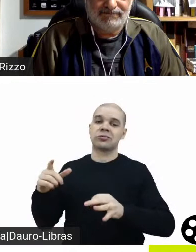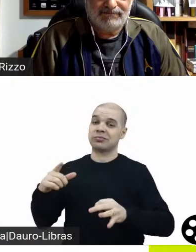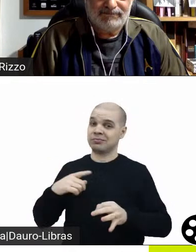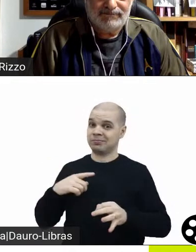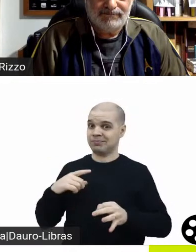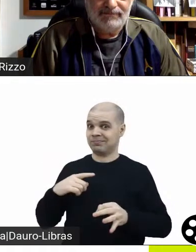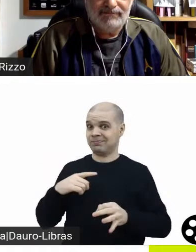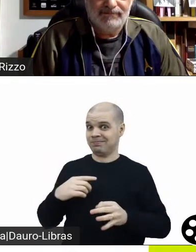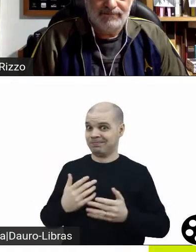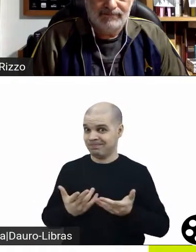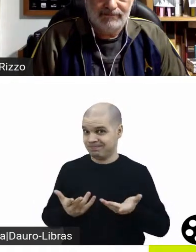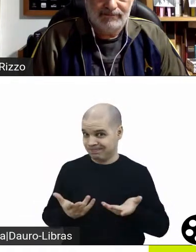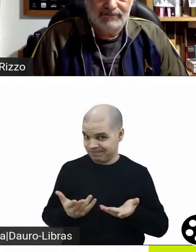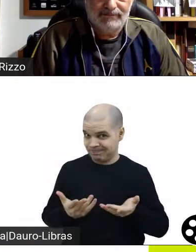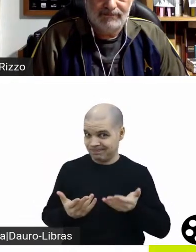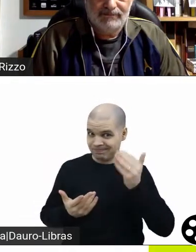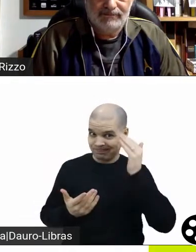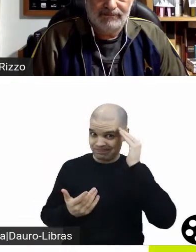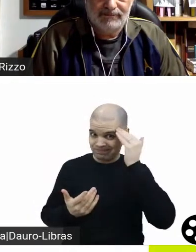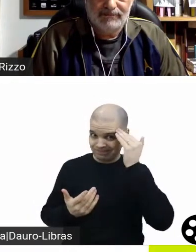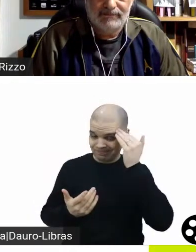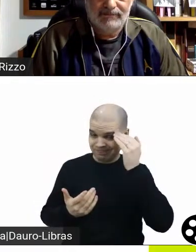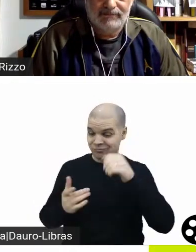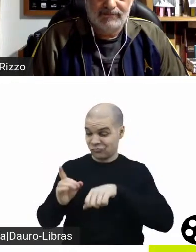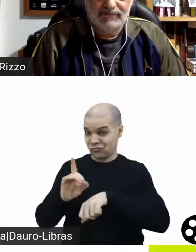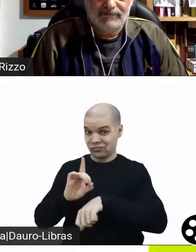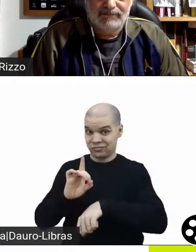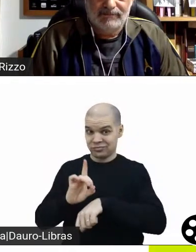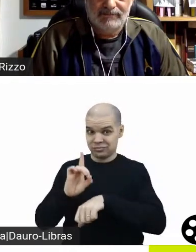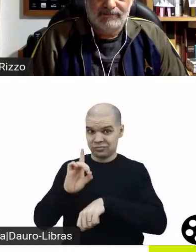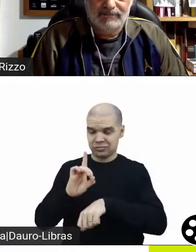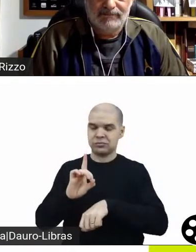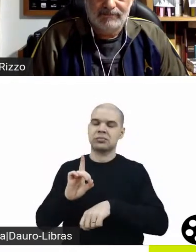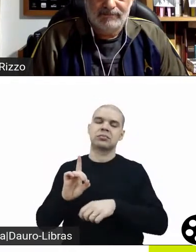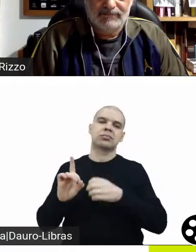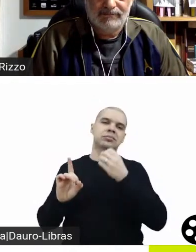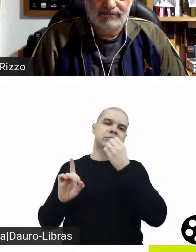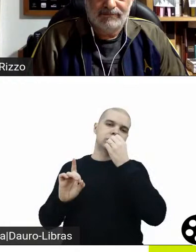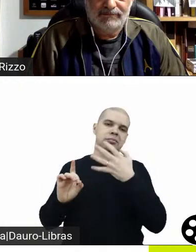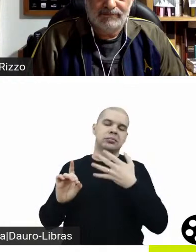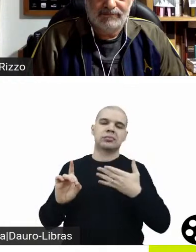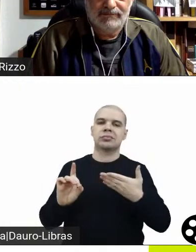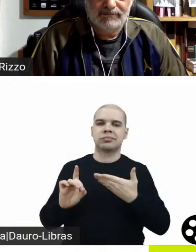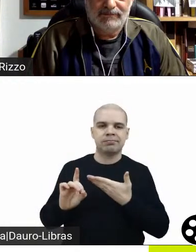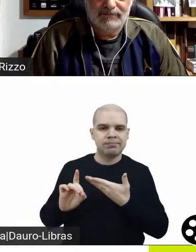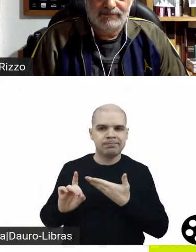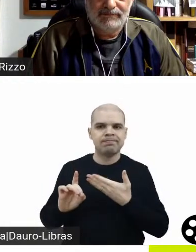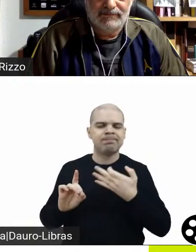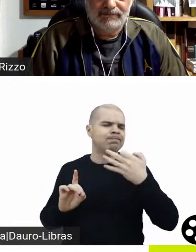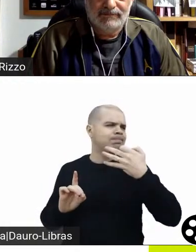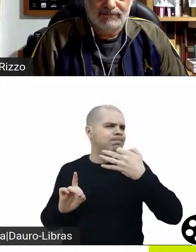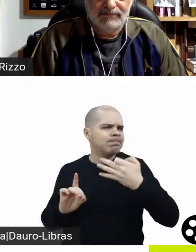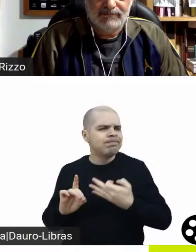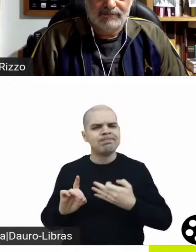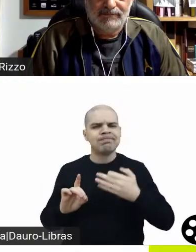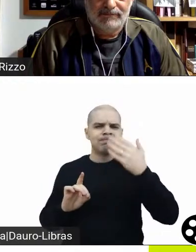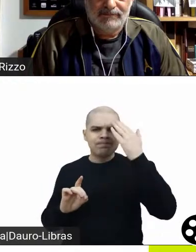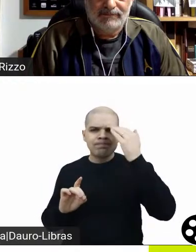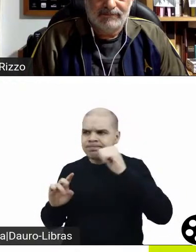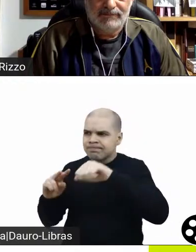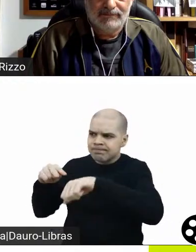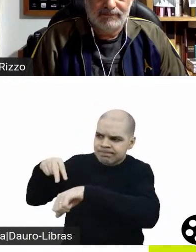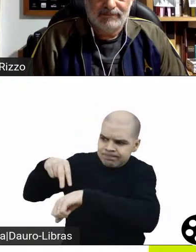você tem também um diretor que sabe trabalhar com estereótipos que é outra palavra que assusta. Você tem no Muriel